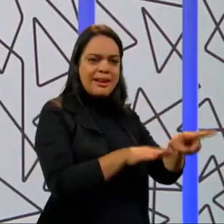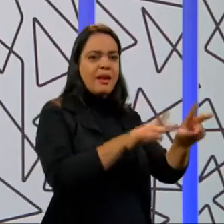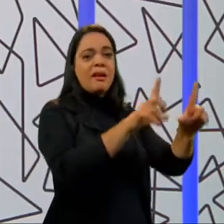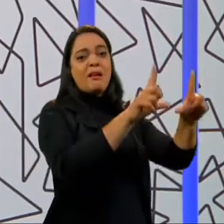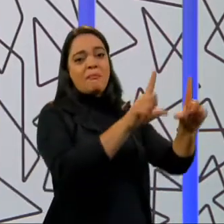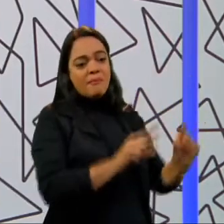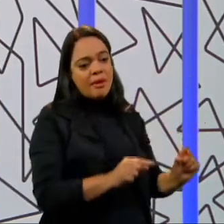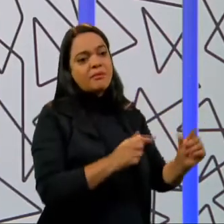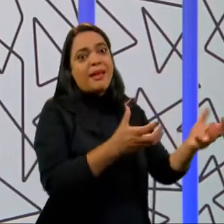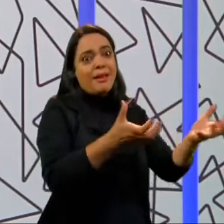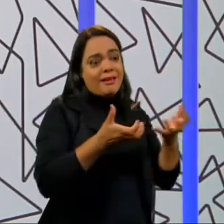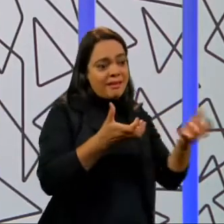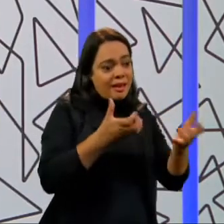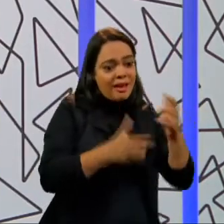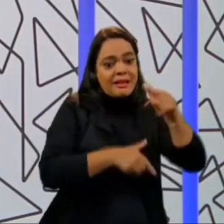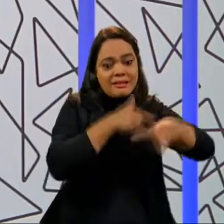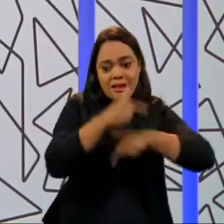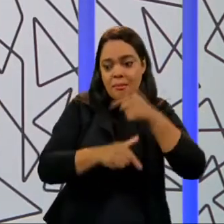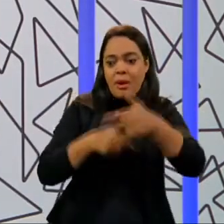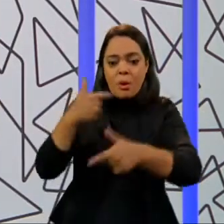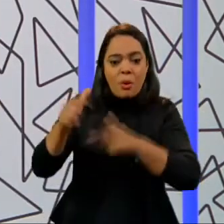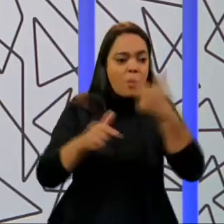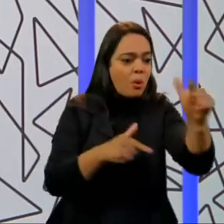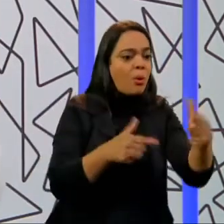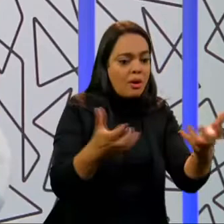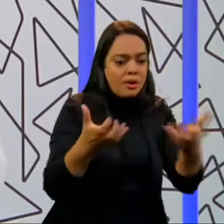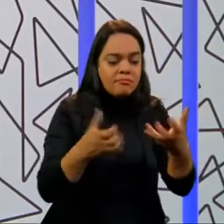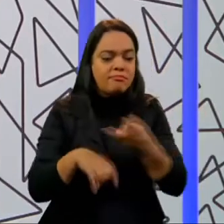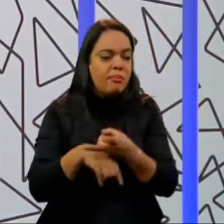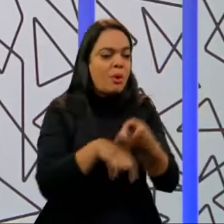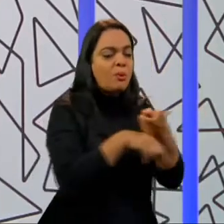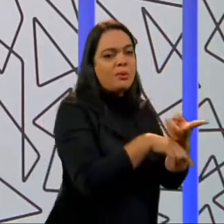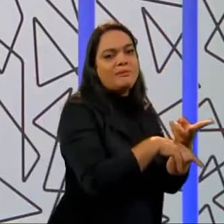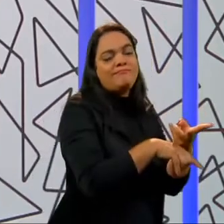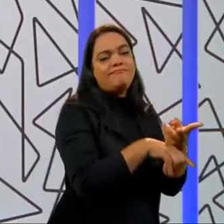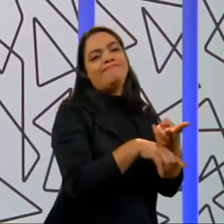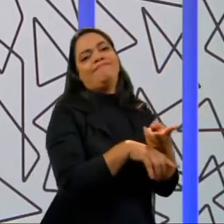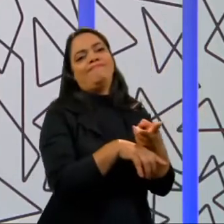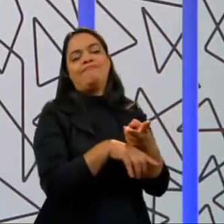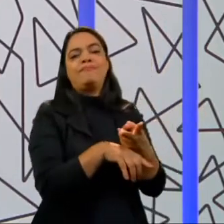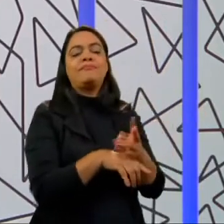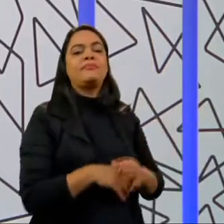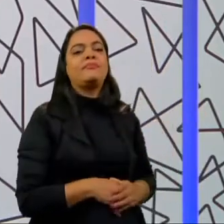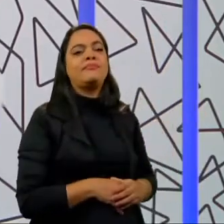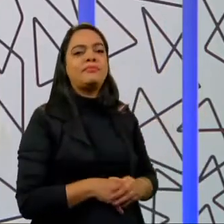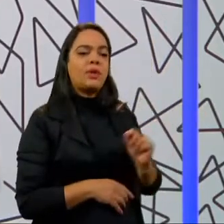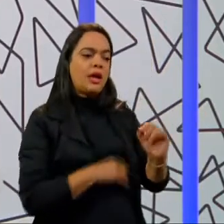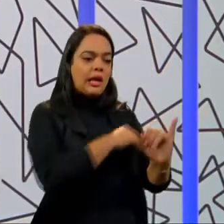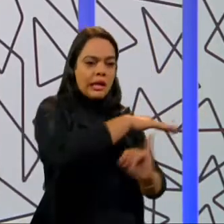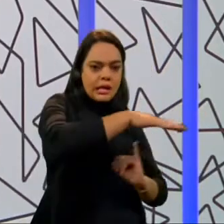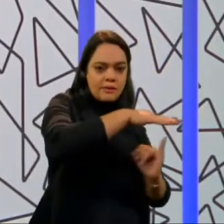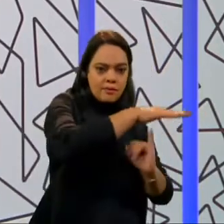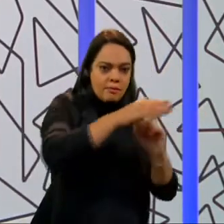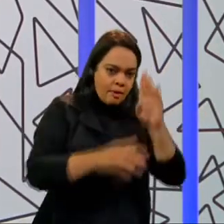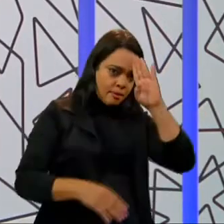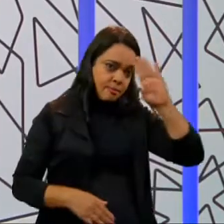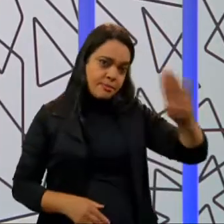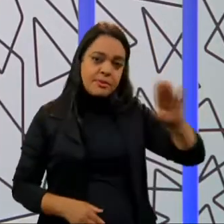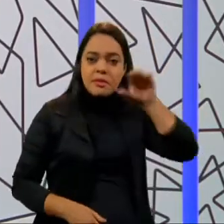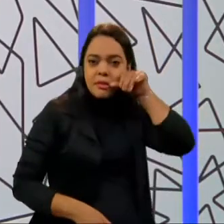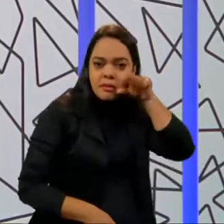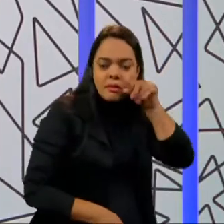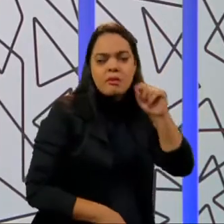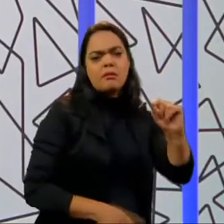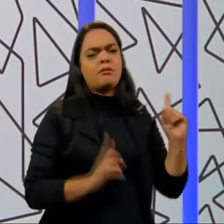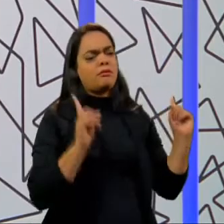gostariam e até precisariam, estariam dispostas a isso, de trabalhar mais. Mais, Então, no caso dos informais, sobretudo dos trabalhadores domésticos,